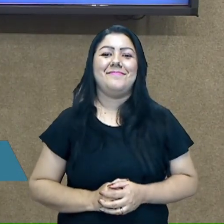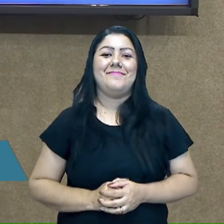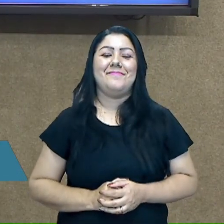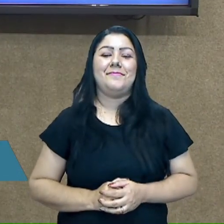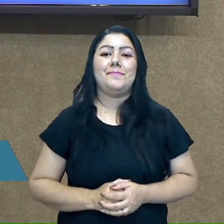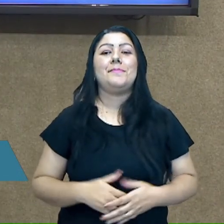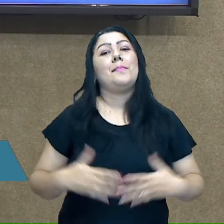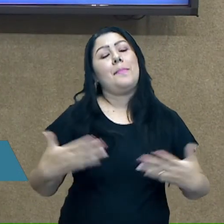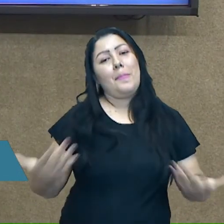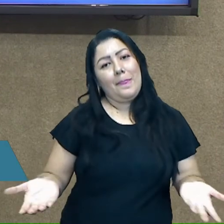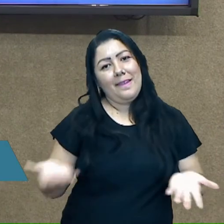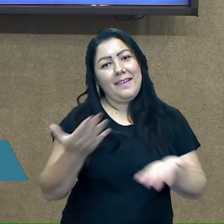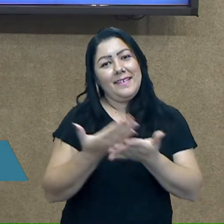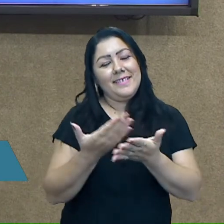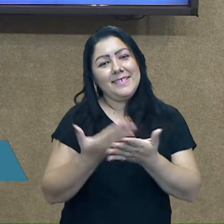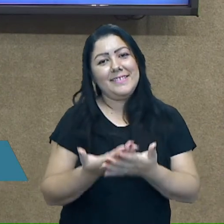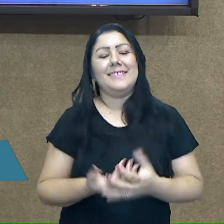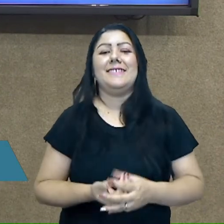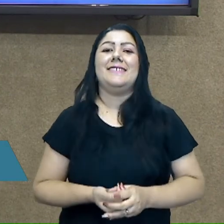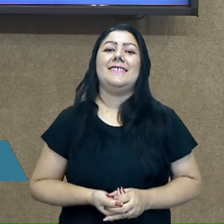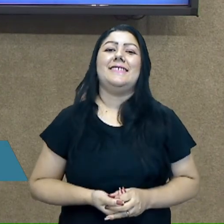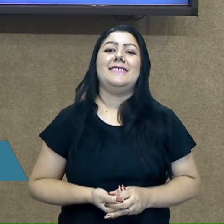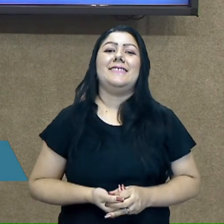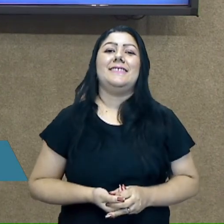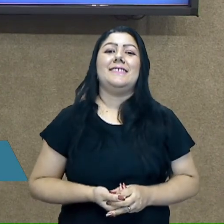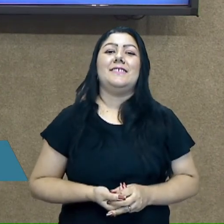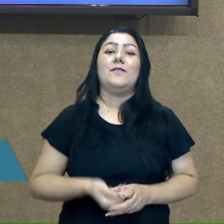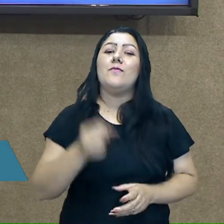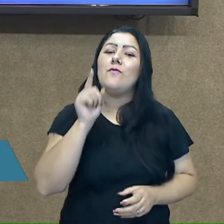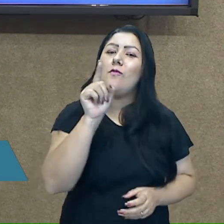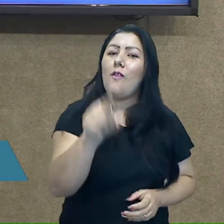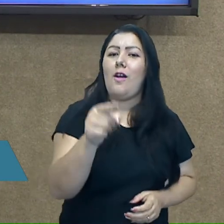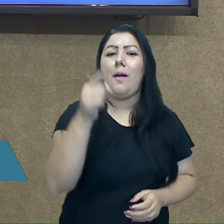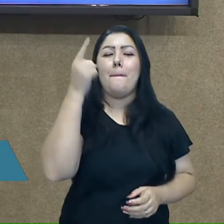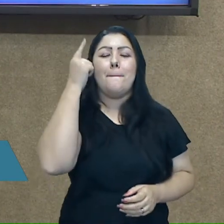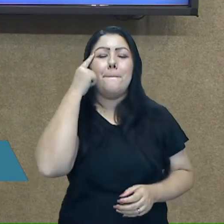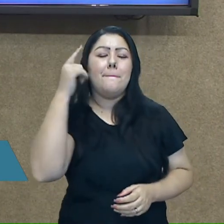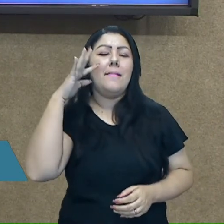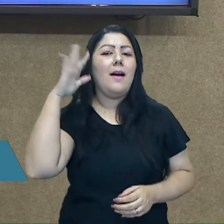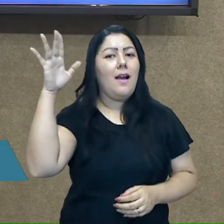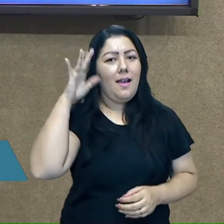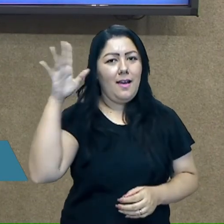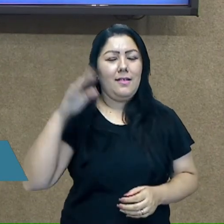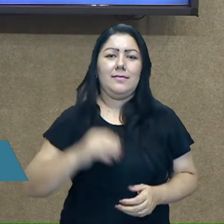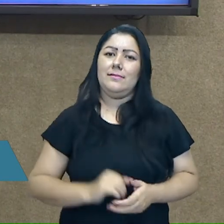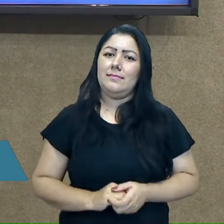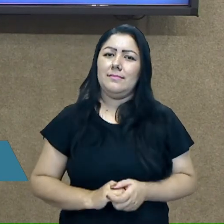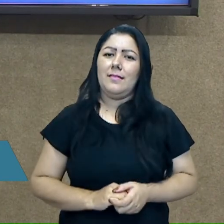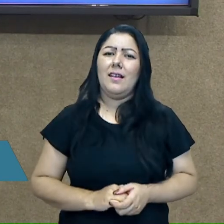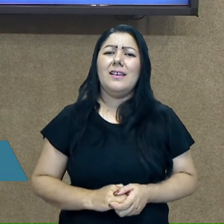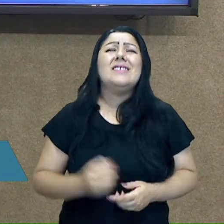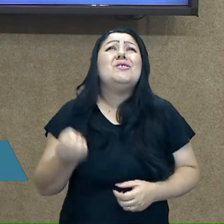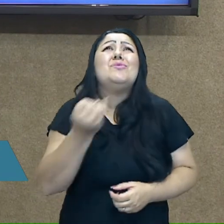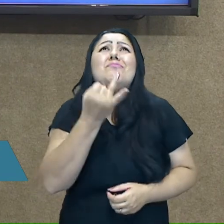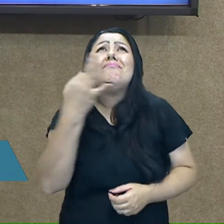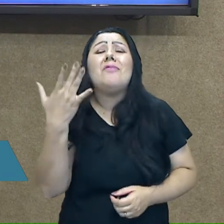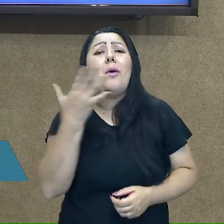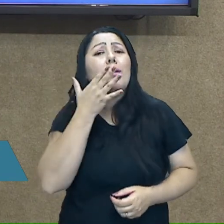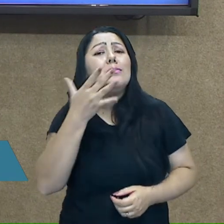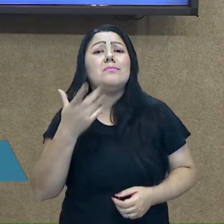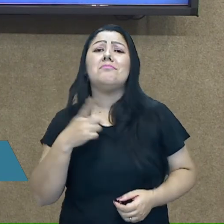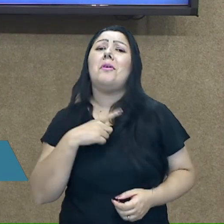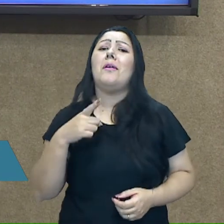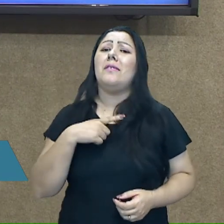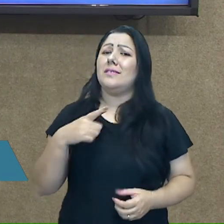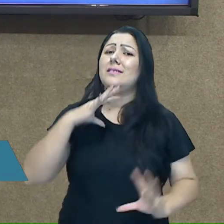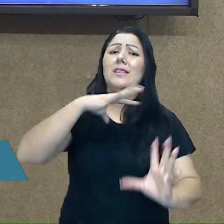Então, nessa aula, eu gostaria de deixar assim, que você possa pensar e refletir. Quantas cores existem e qual